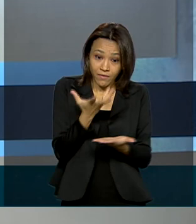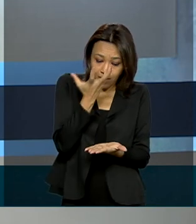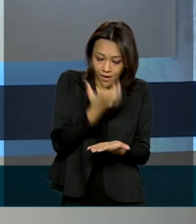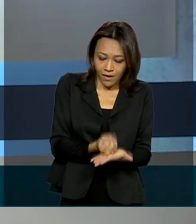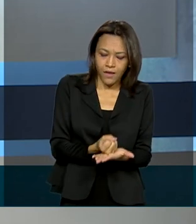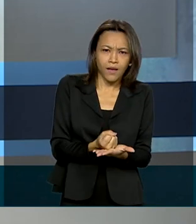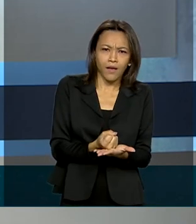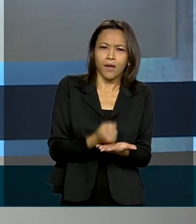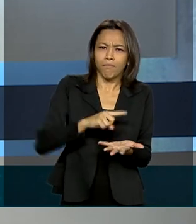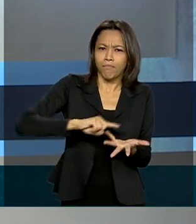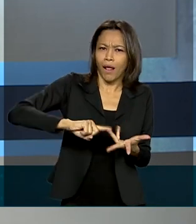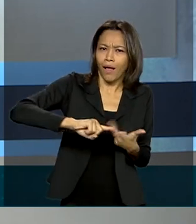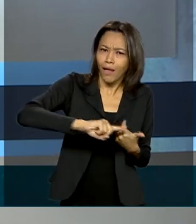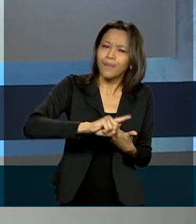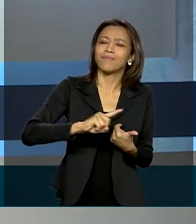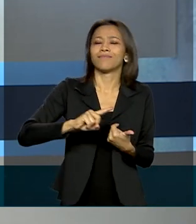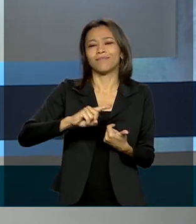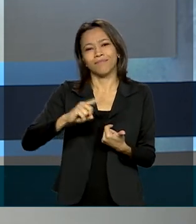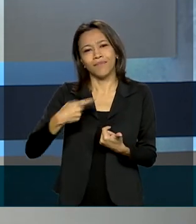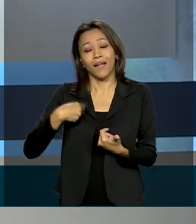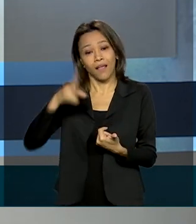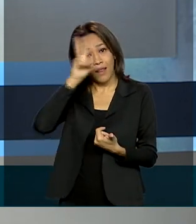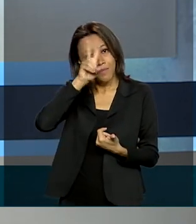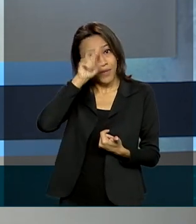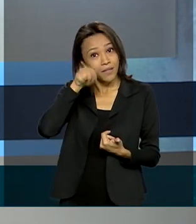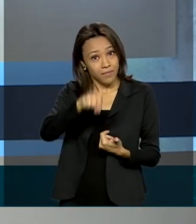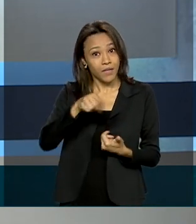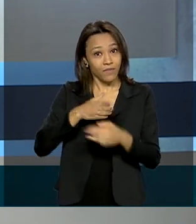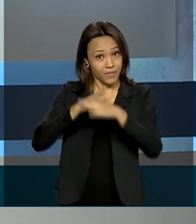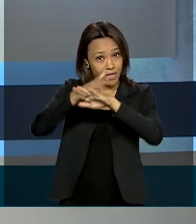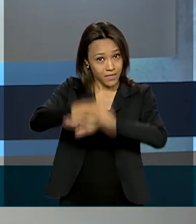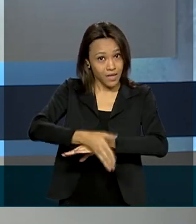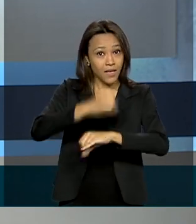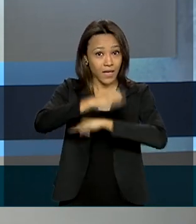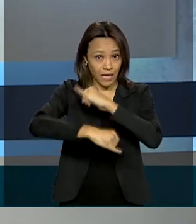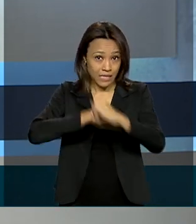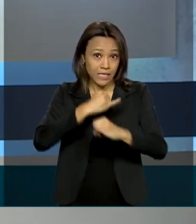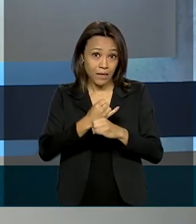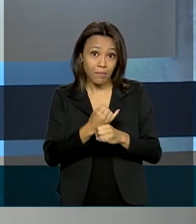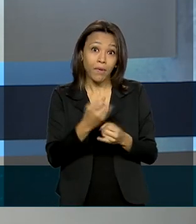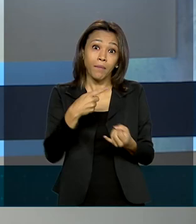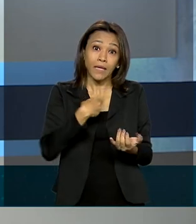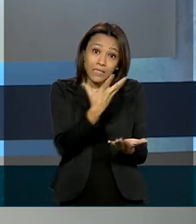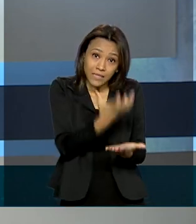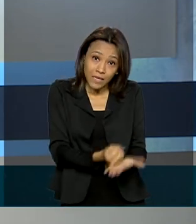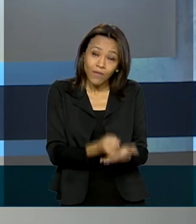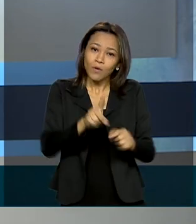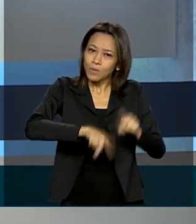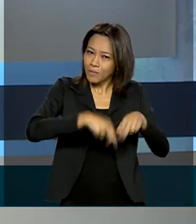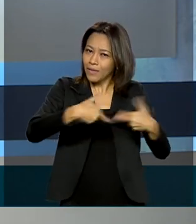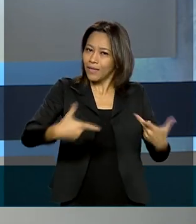conteúdos do Conta Pra Mim. Lembrando, endereço é esse, alfabetização.mec.gov.br.